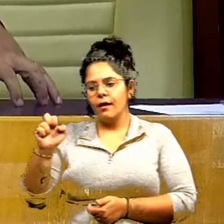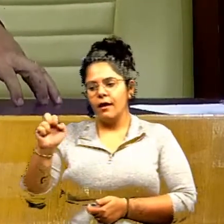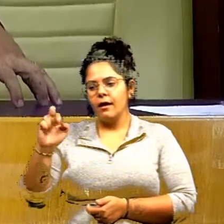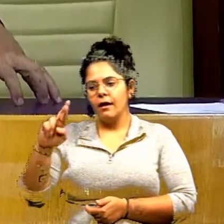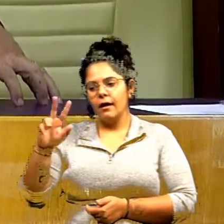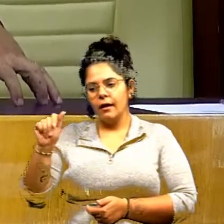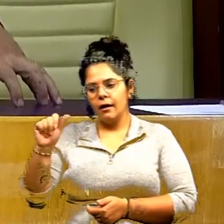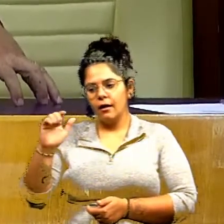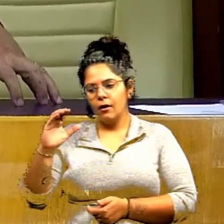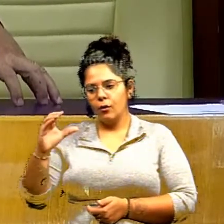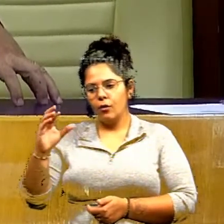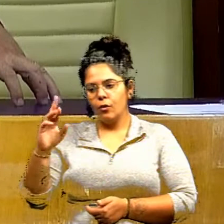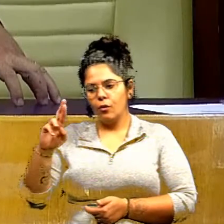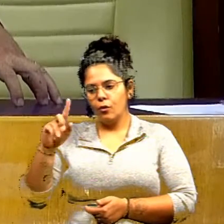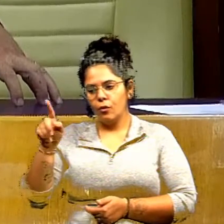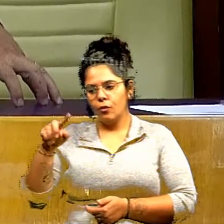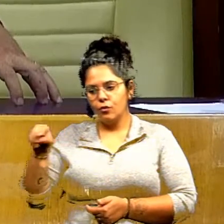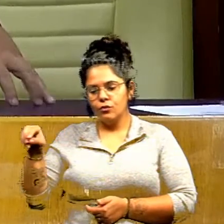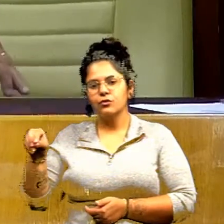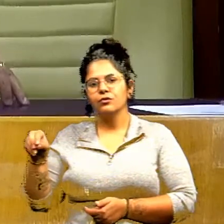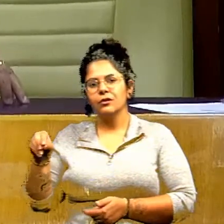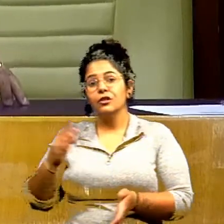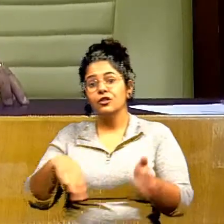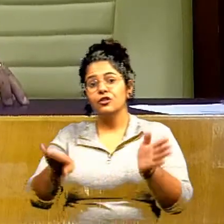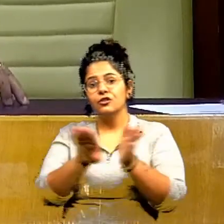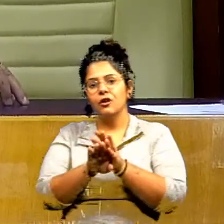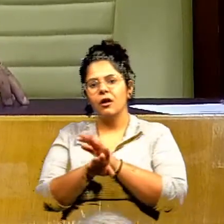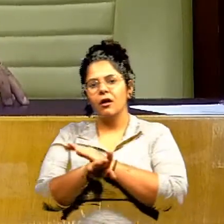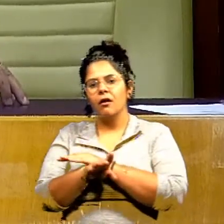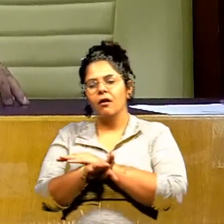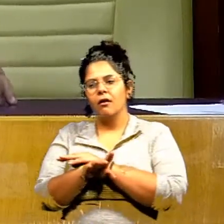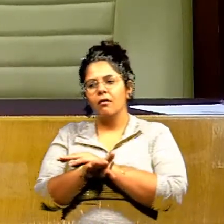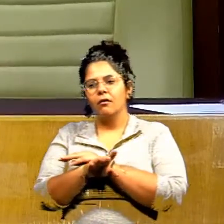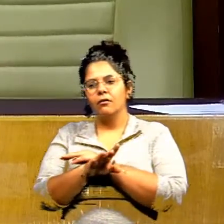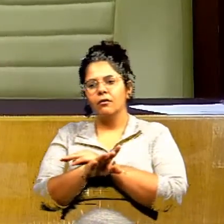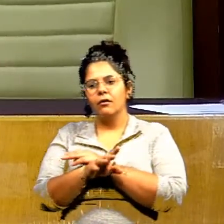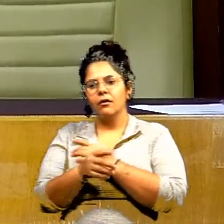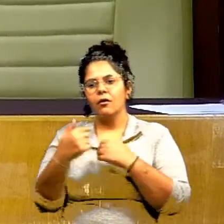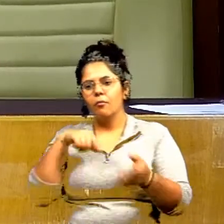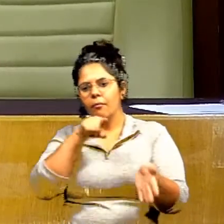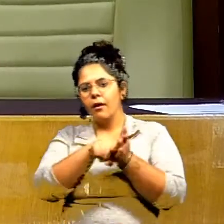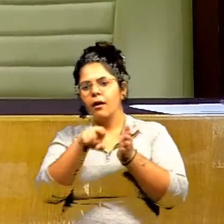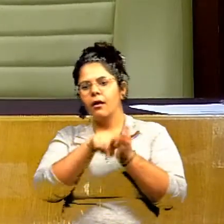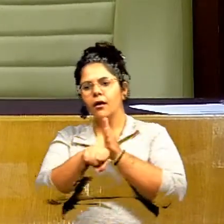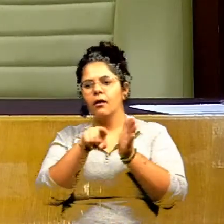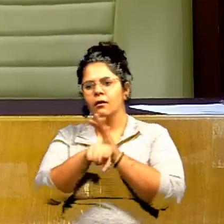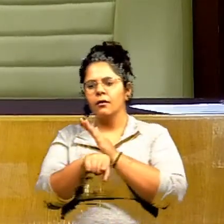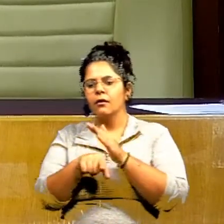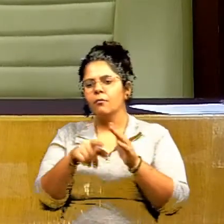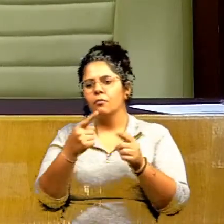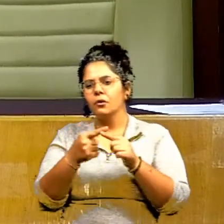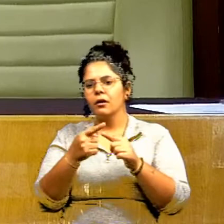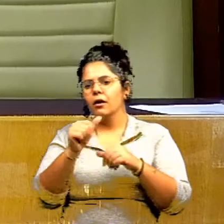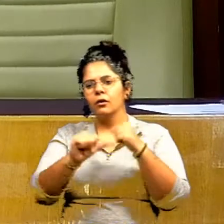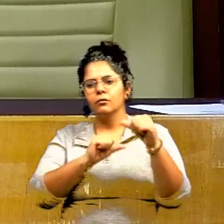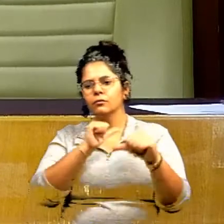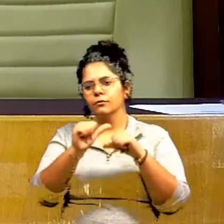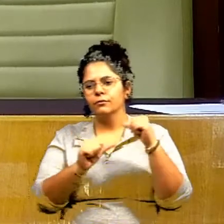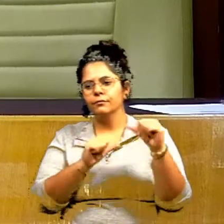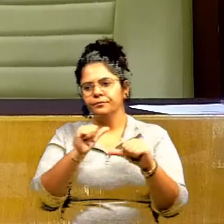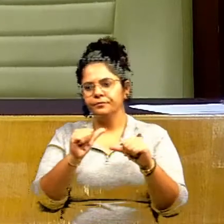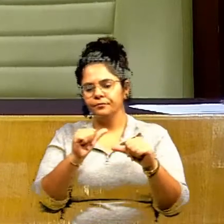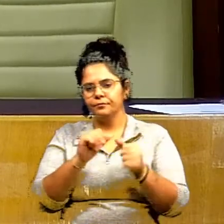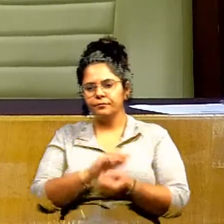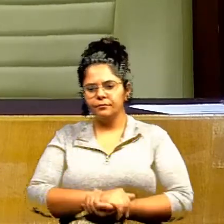quando parou a obra lá, Paulo, no João Brado, eu fui questionar ele, por que não desceu para o Barro Goiá? É porque não